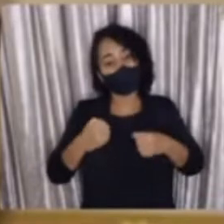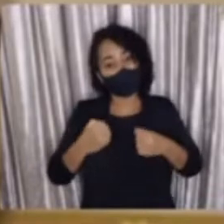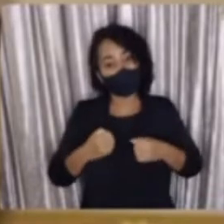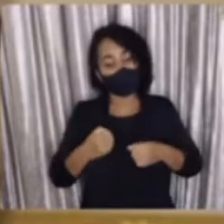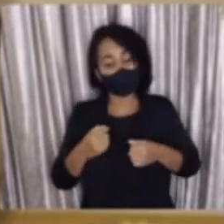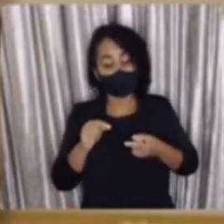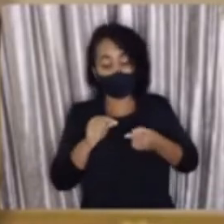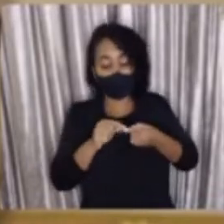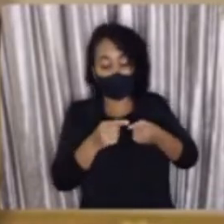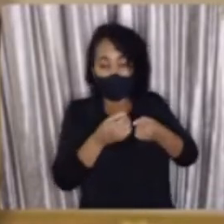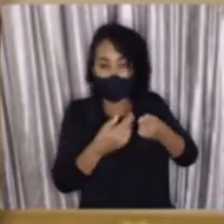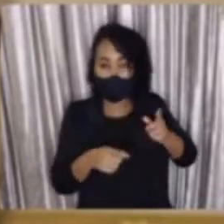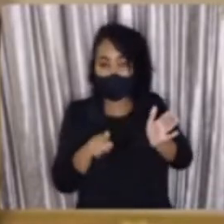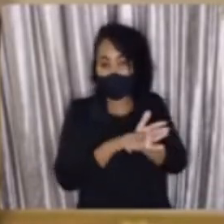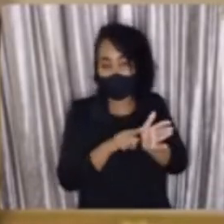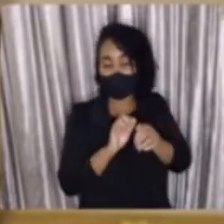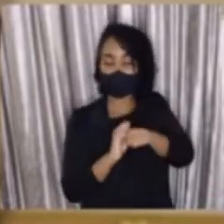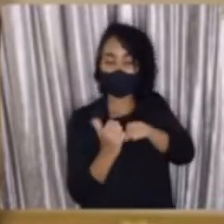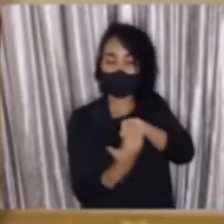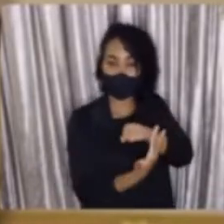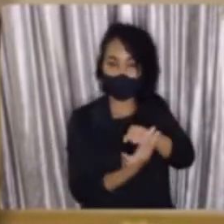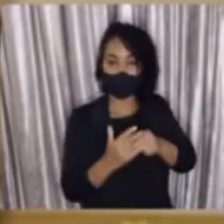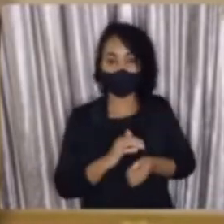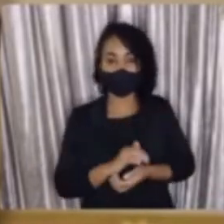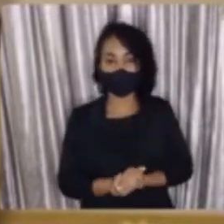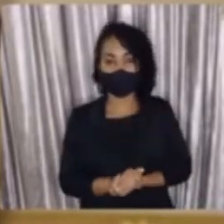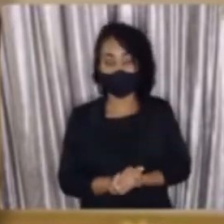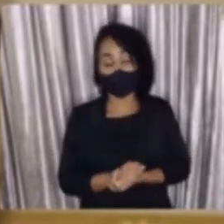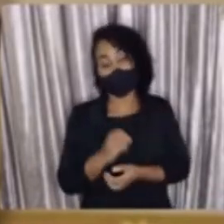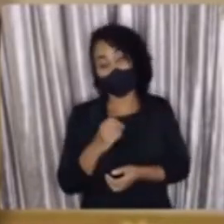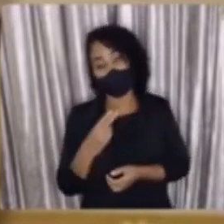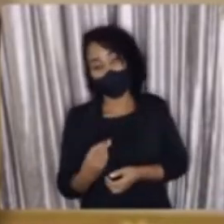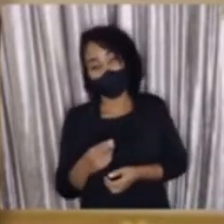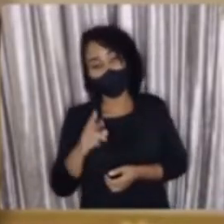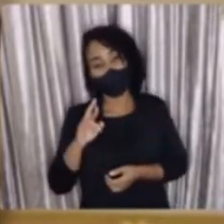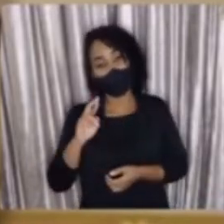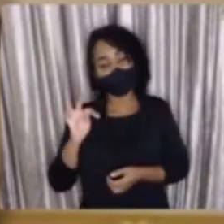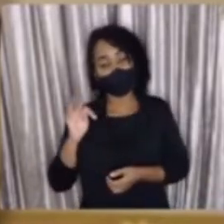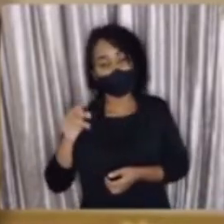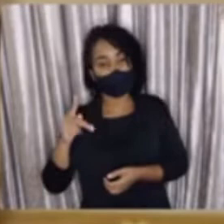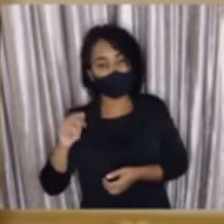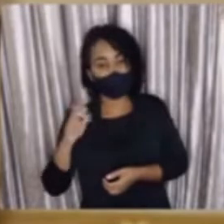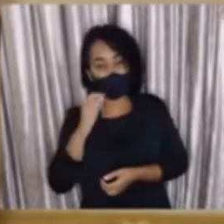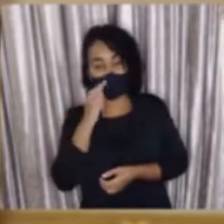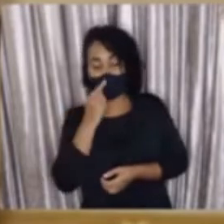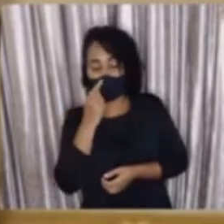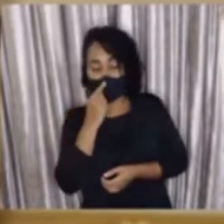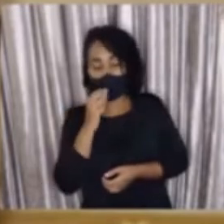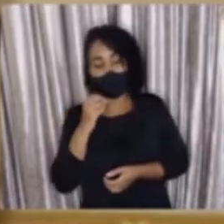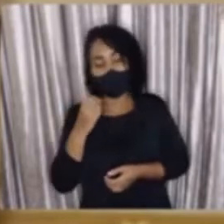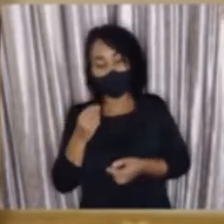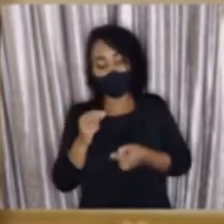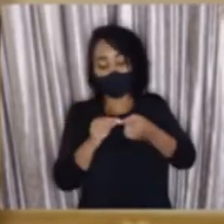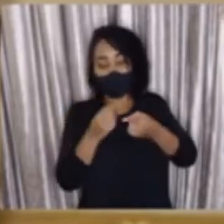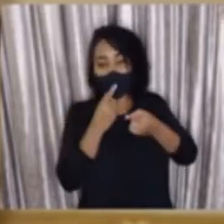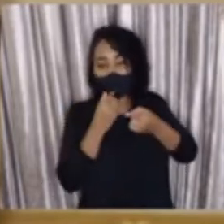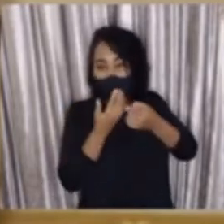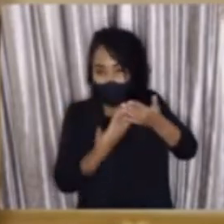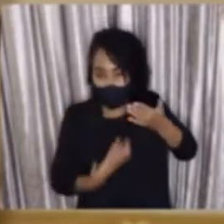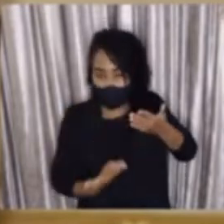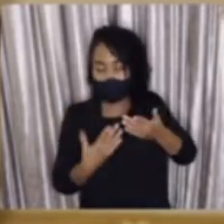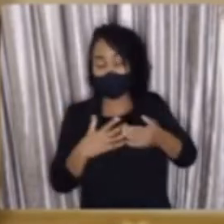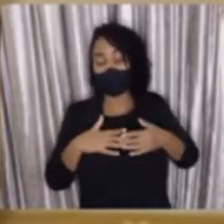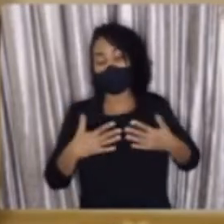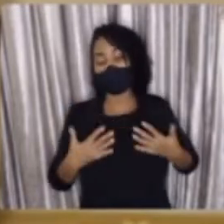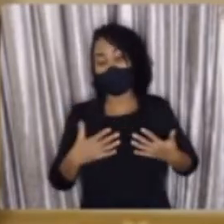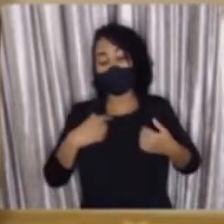terão que fazer a testagem negativa contra a Covid-19, ou RT-PCR, ou o teste antígeno. Então, todas as